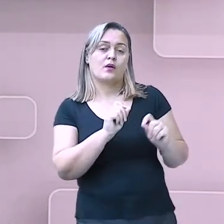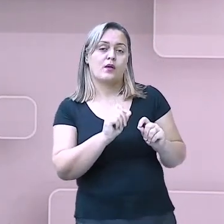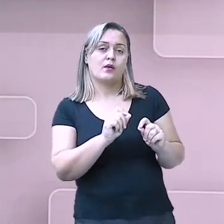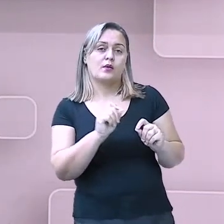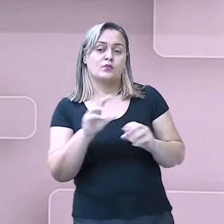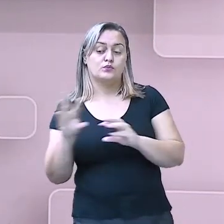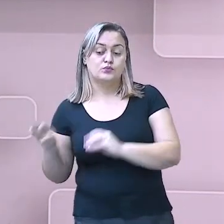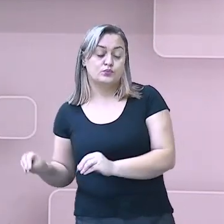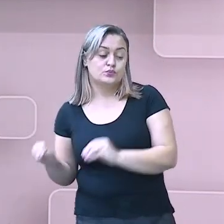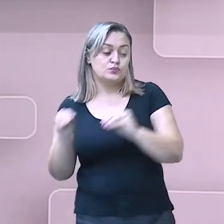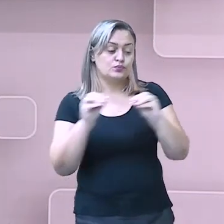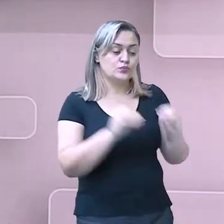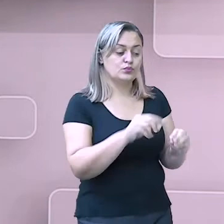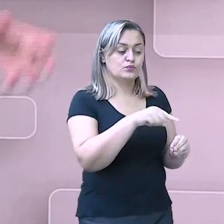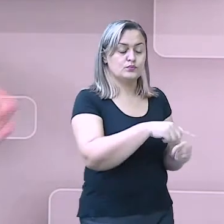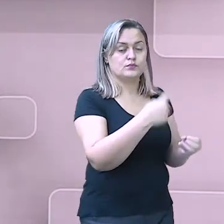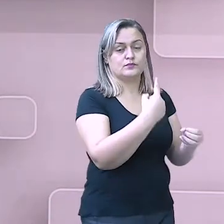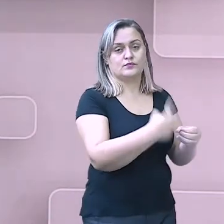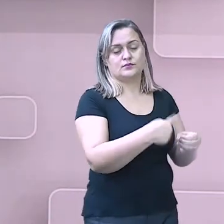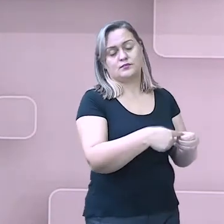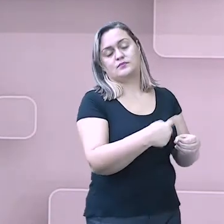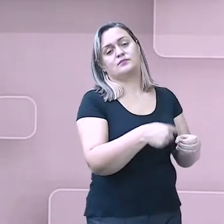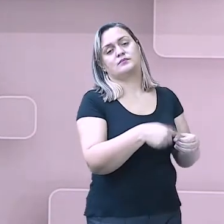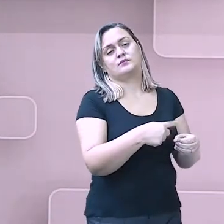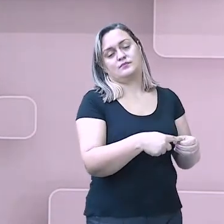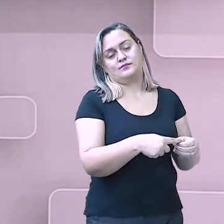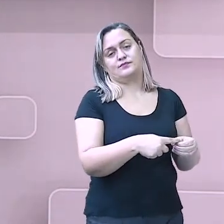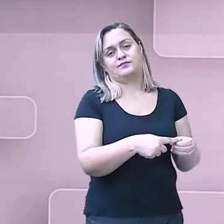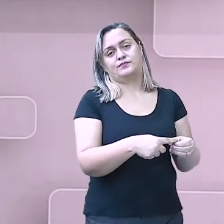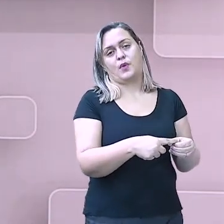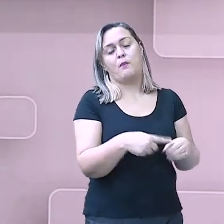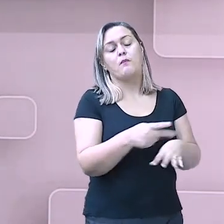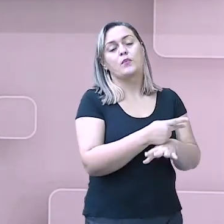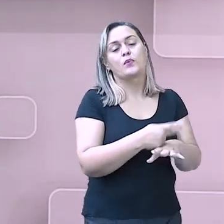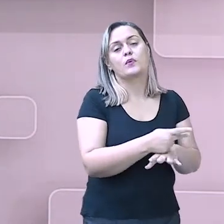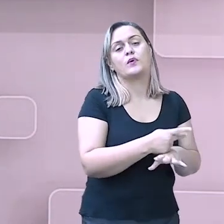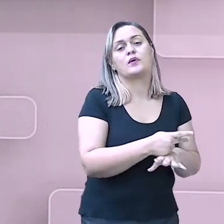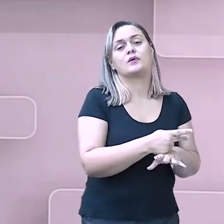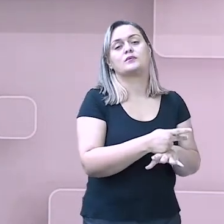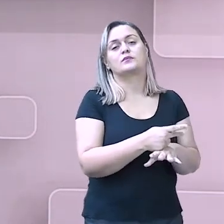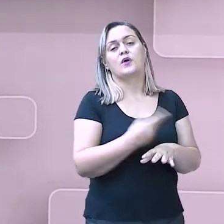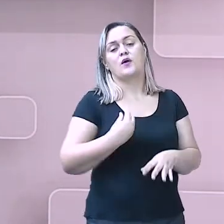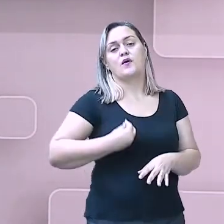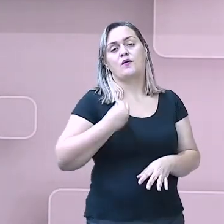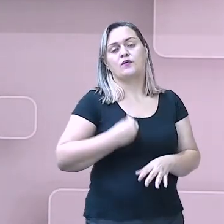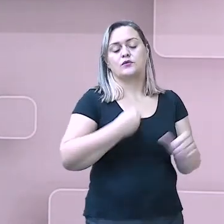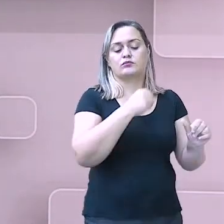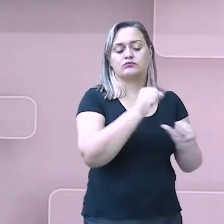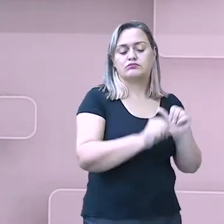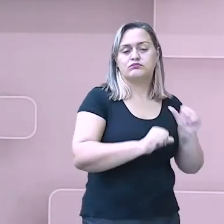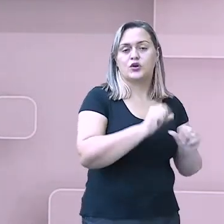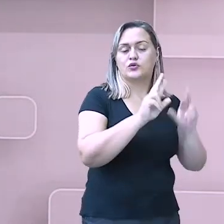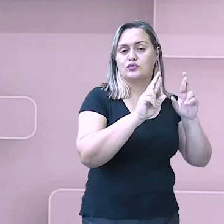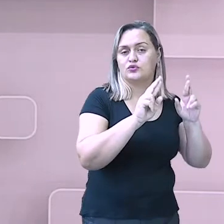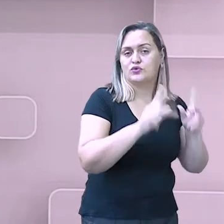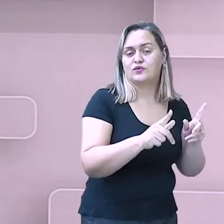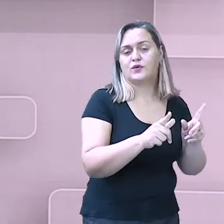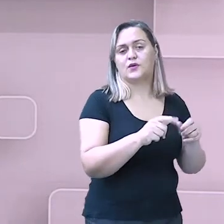Sair do campo e ir para a cidade em busca de melhores condições de vidas, inclusive em busca de